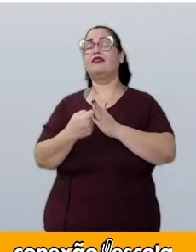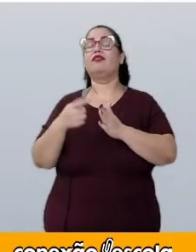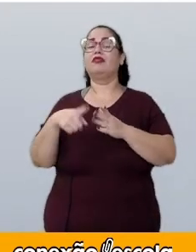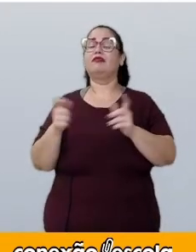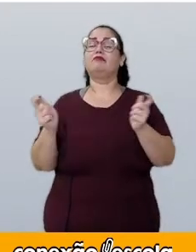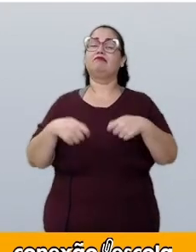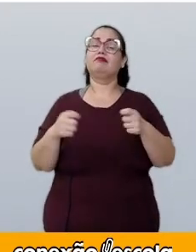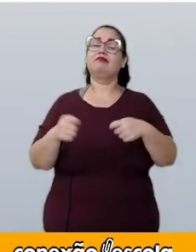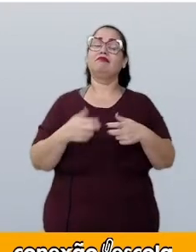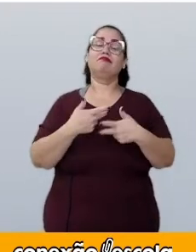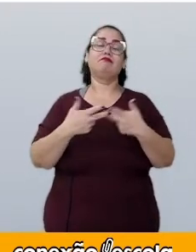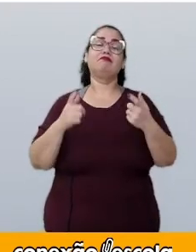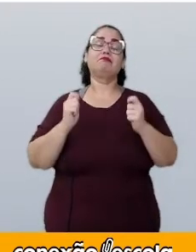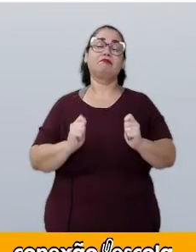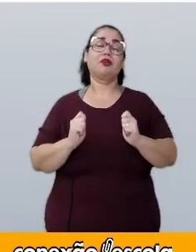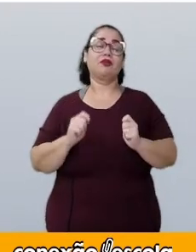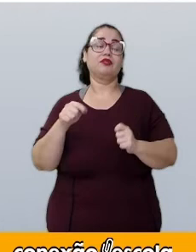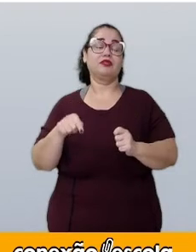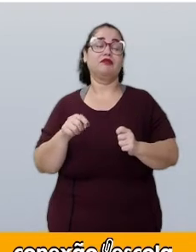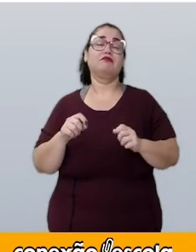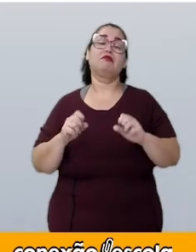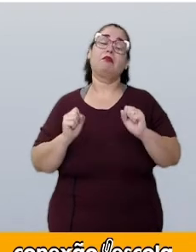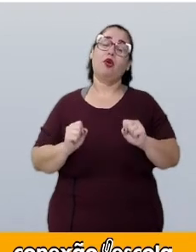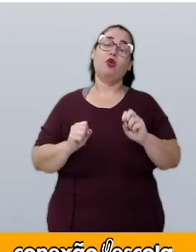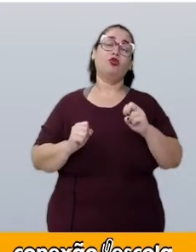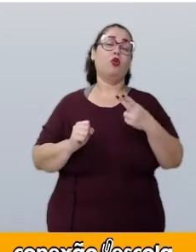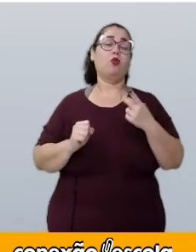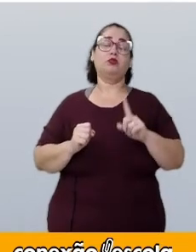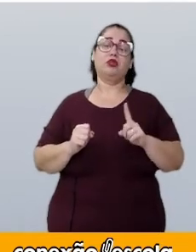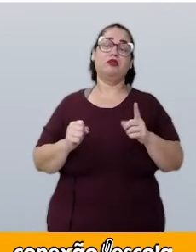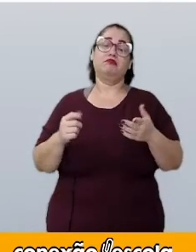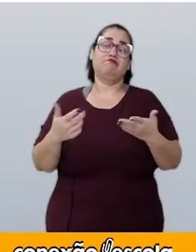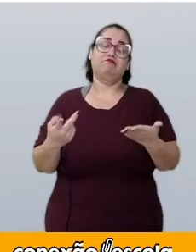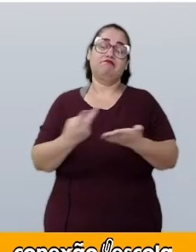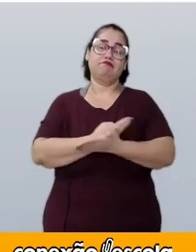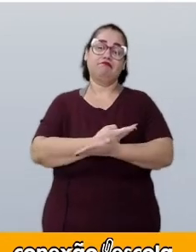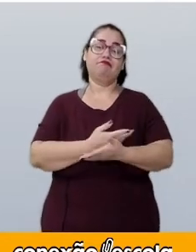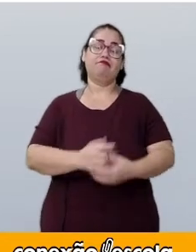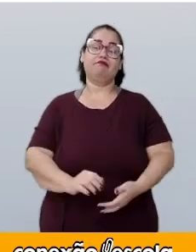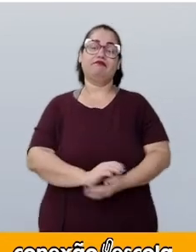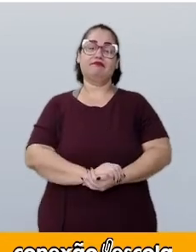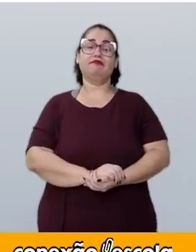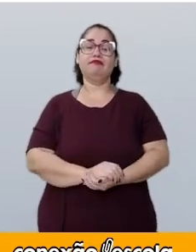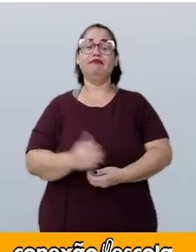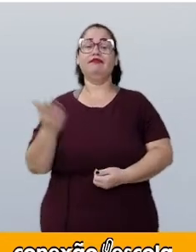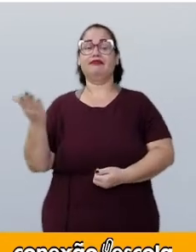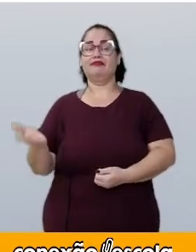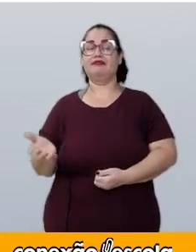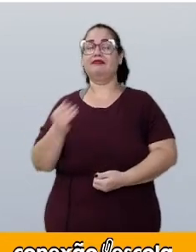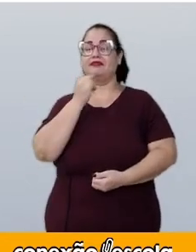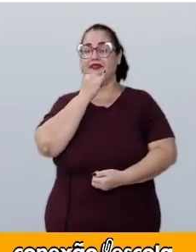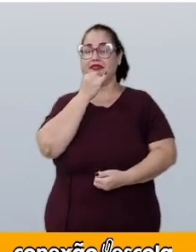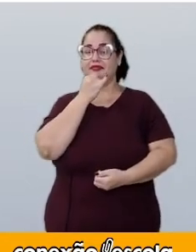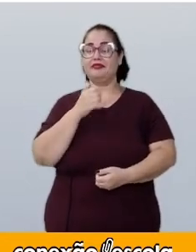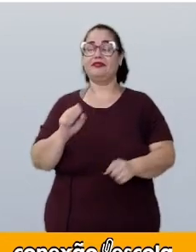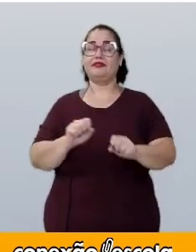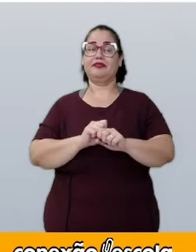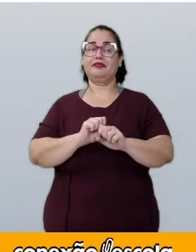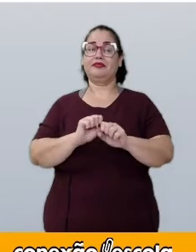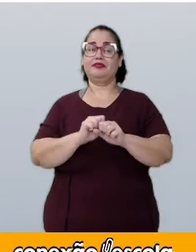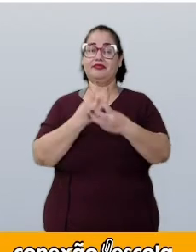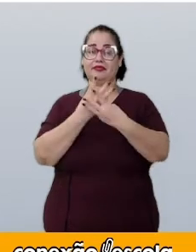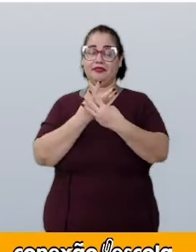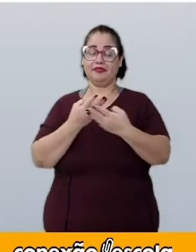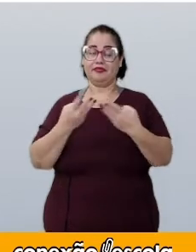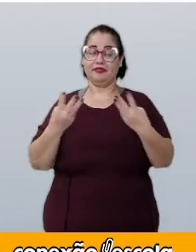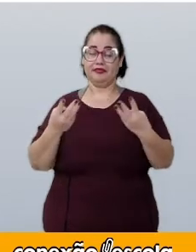em que o evento pode ou não ocorrer. Veja só, no slide agora,